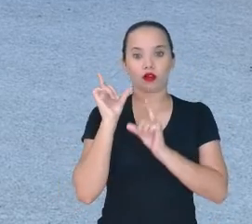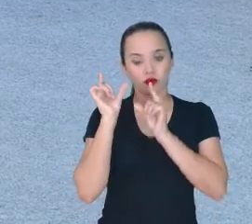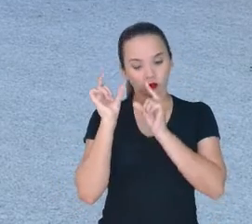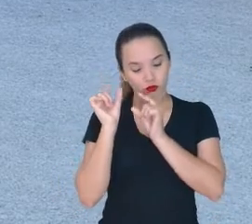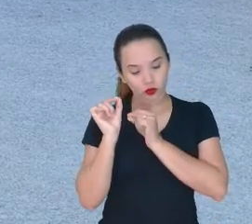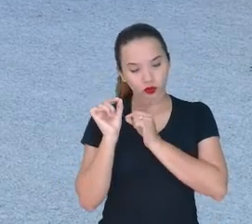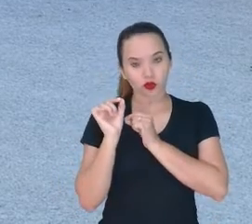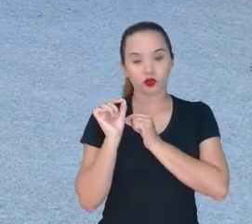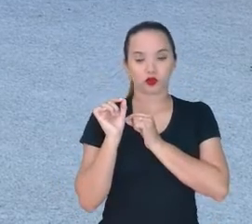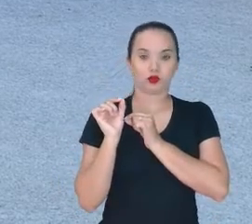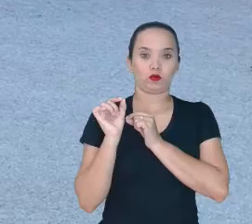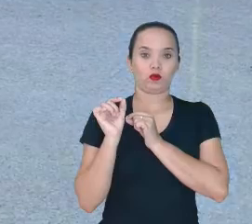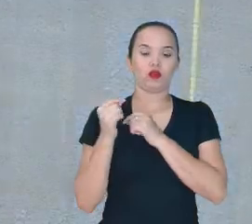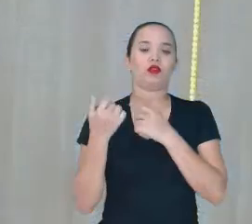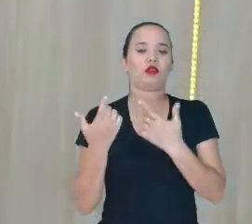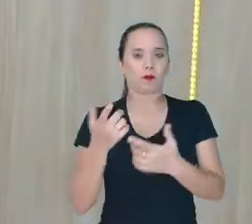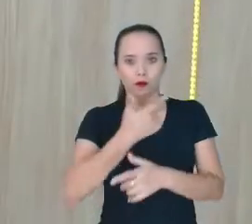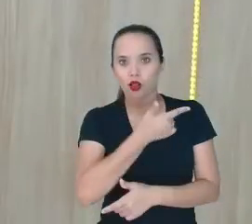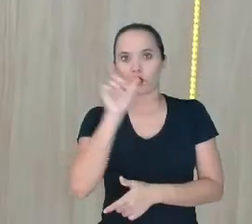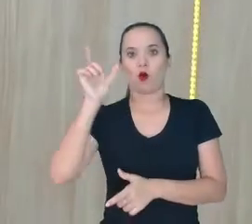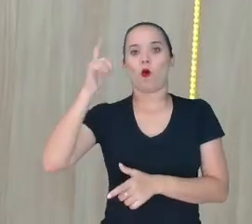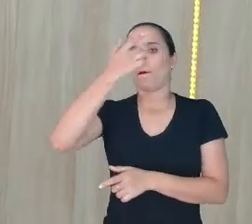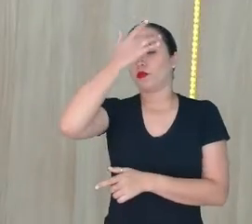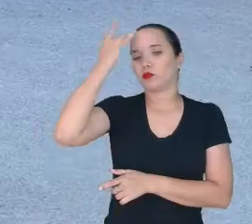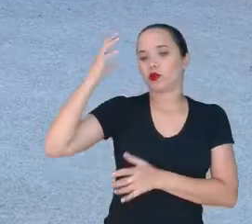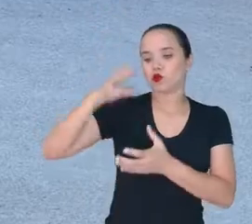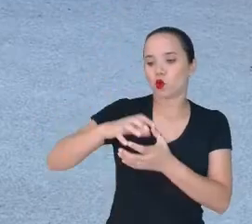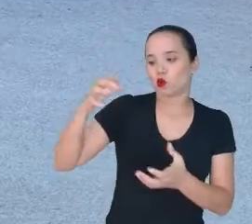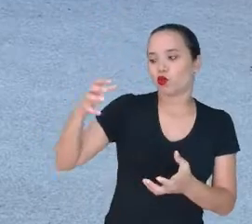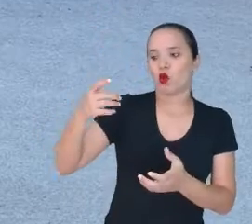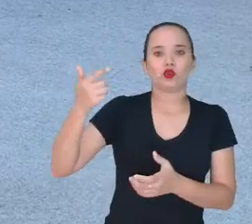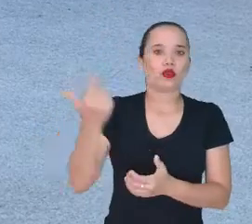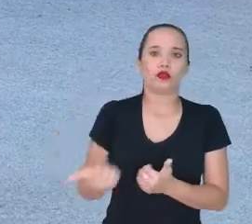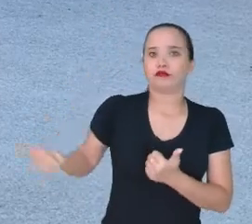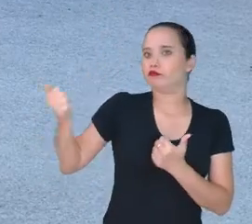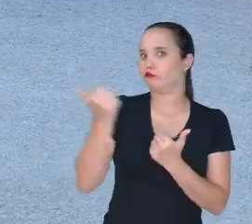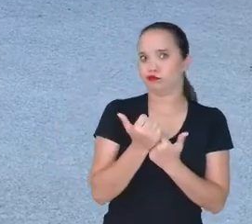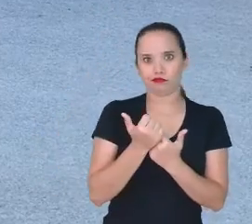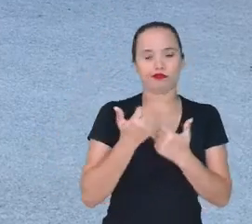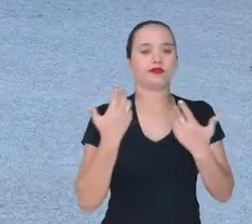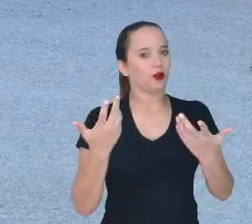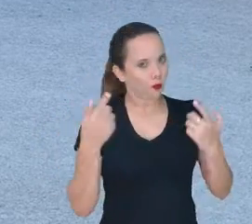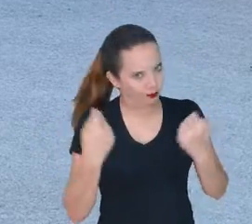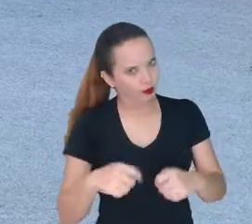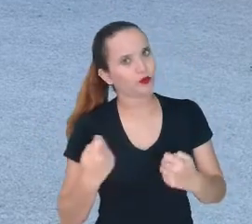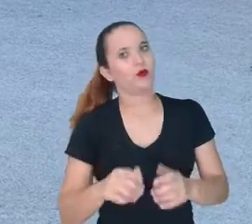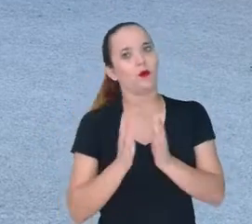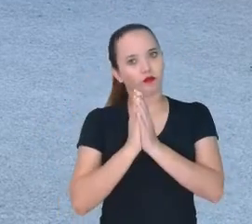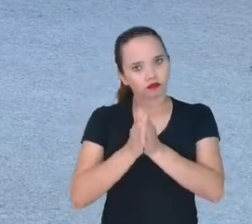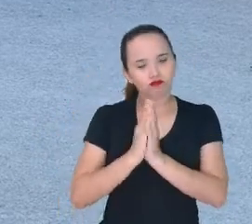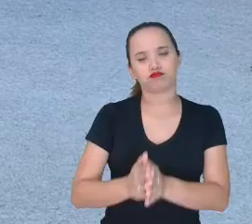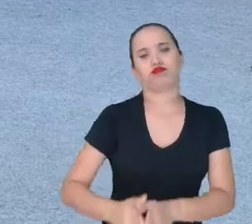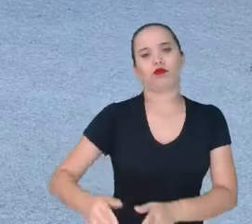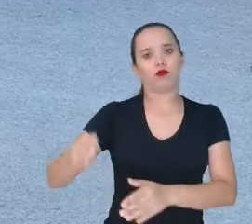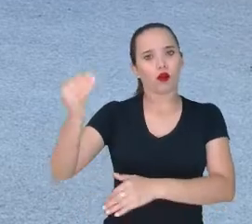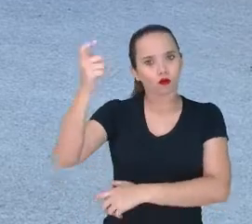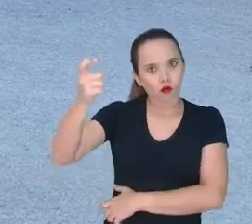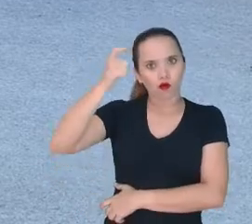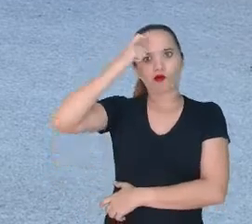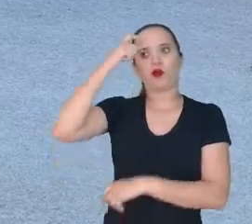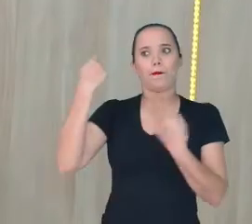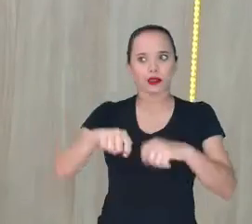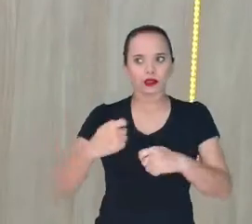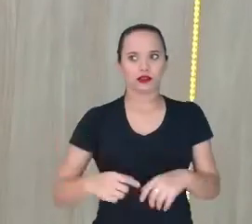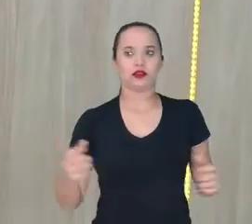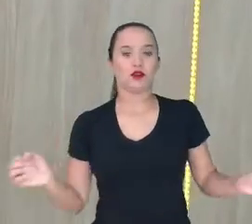ceder o lugar A pessoa idosa Então Vamos ter um pouco mais De consciência A pessoa é uma coisa chatíssima A encenação Vai acabar